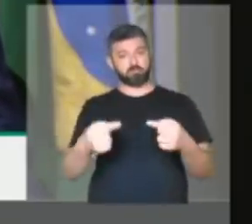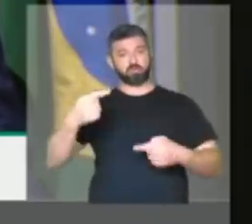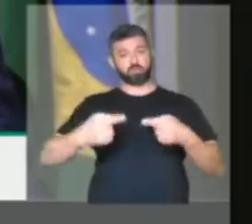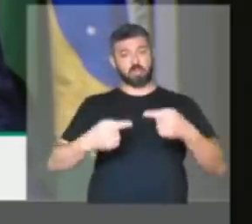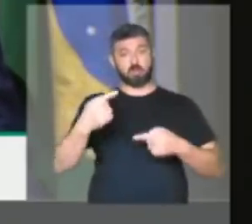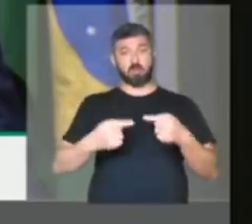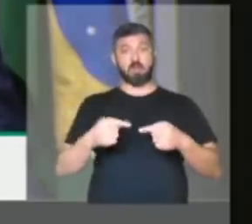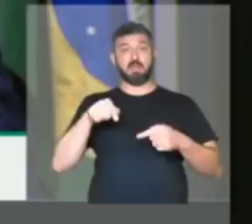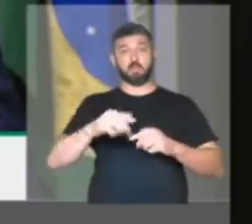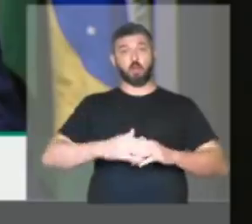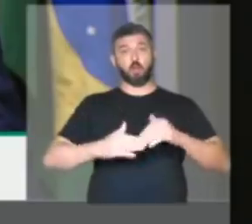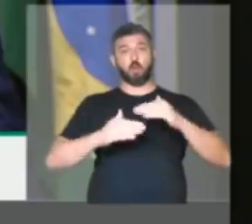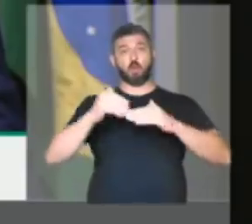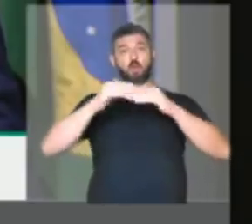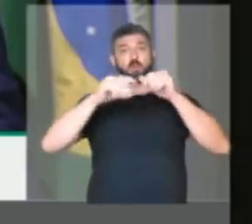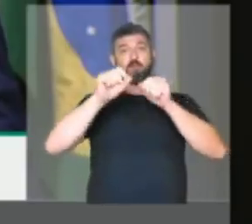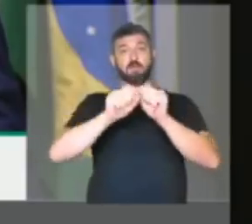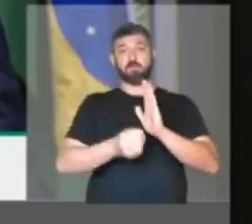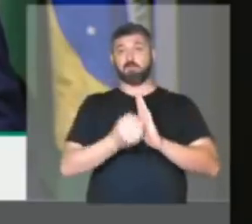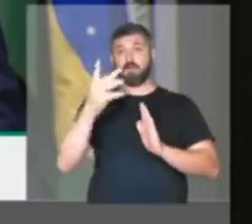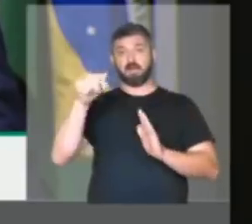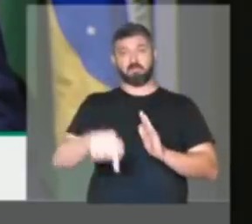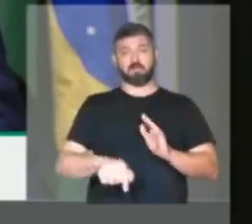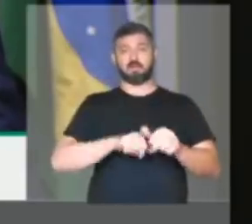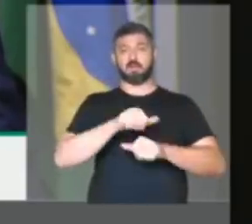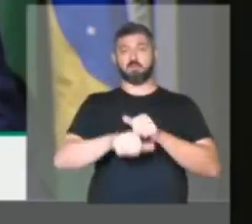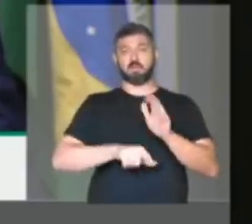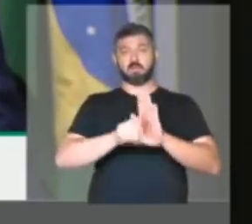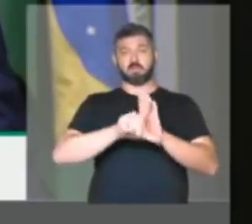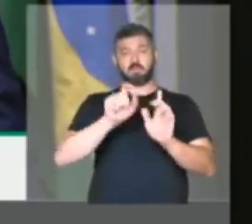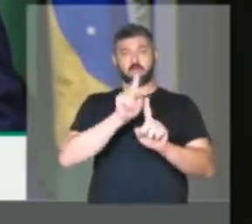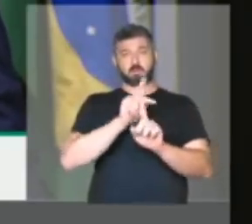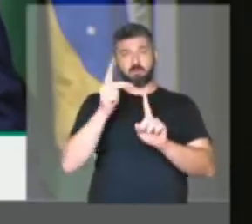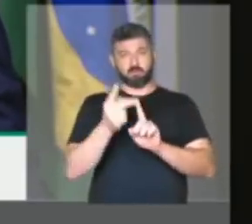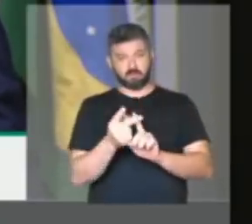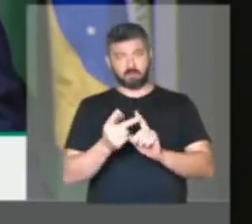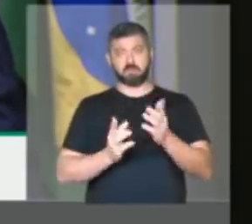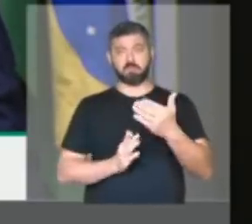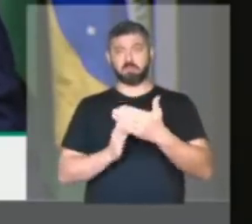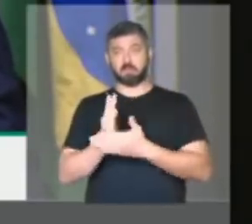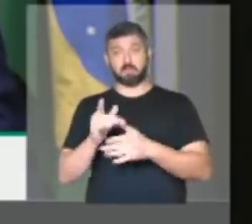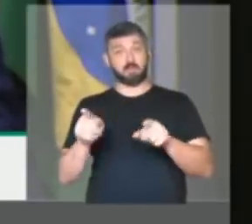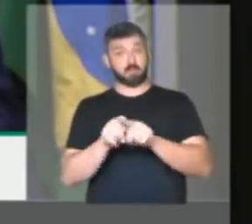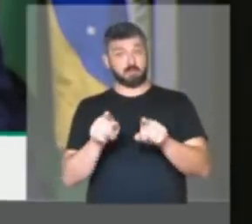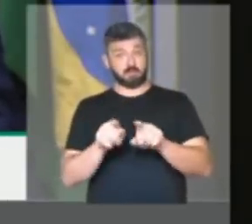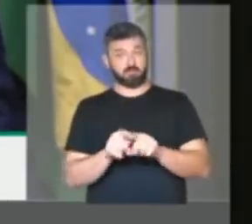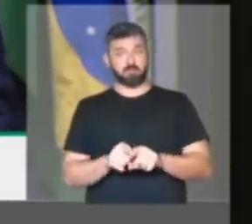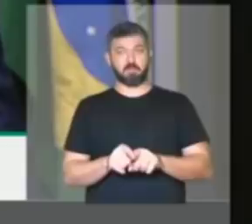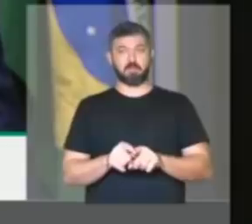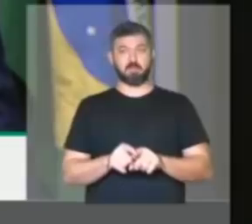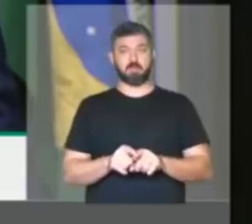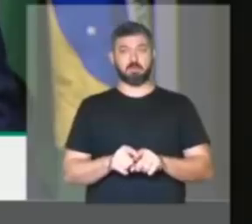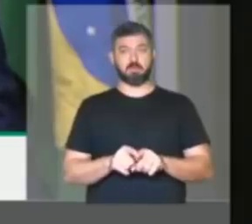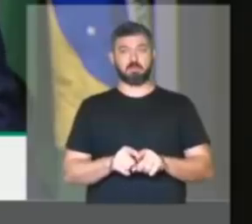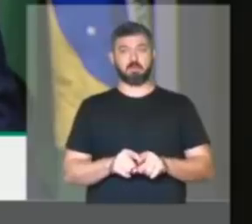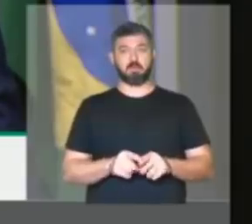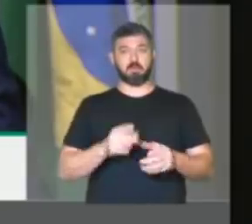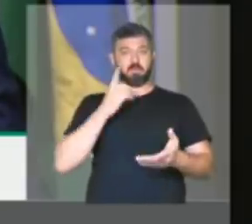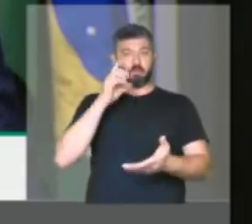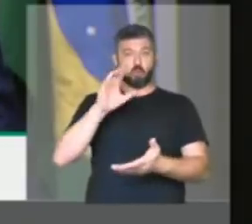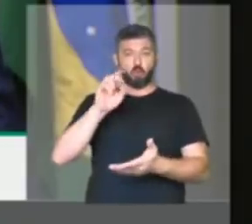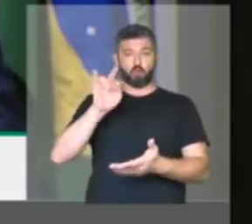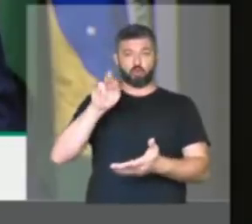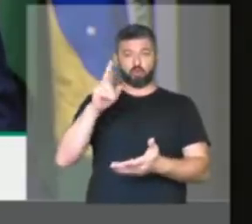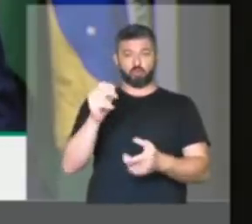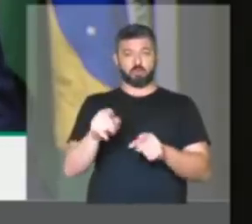construção política foi feita aqui diversas vezes na reforma previdenciária, na aprovação, aliás, me antecedeu o deputado Augusto